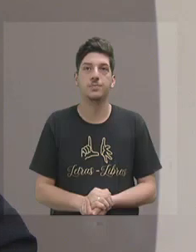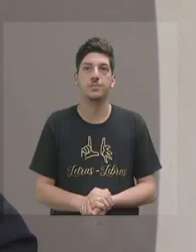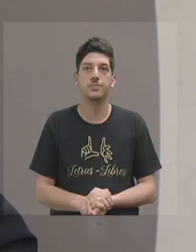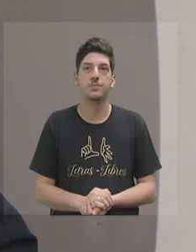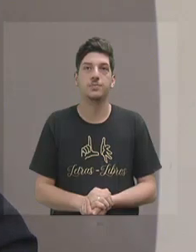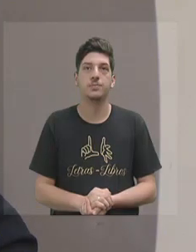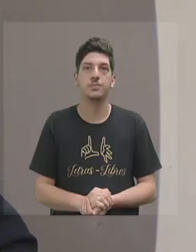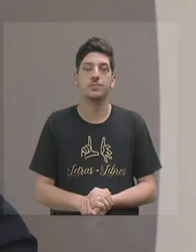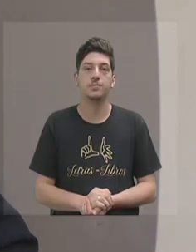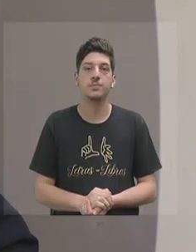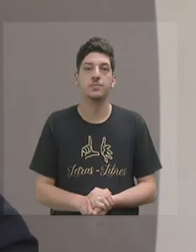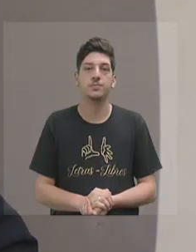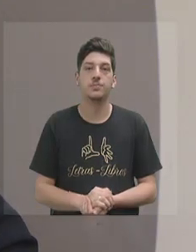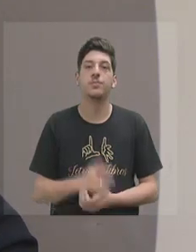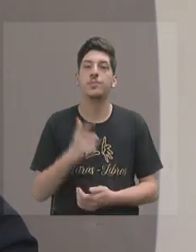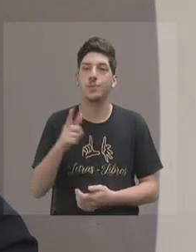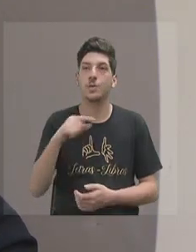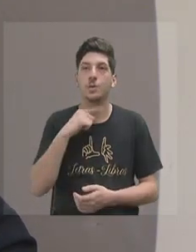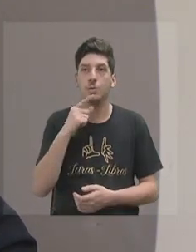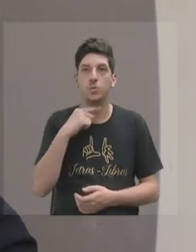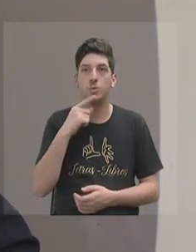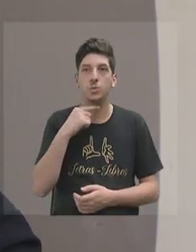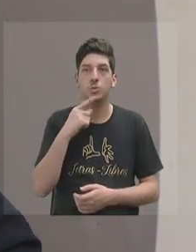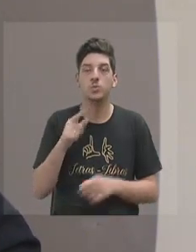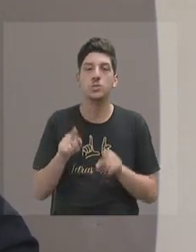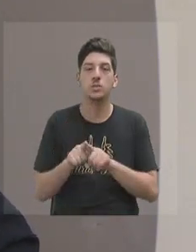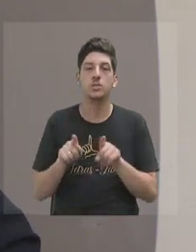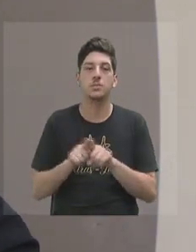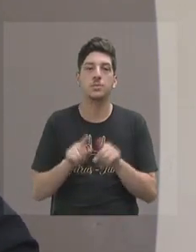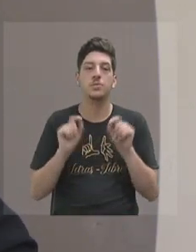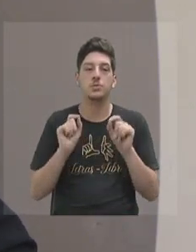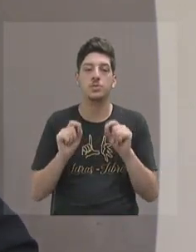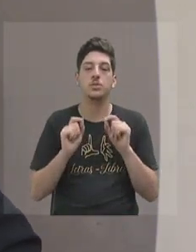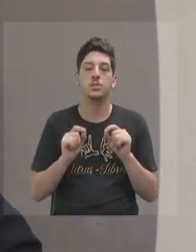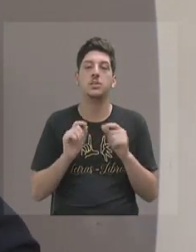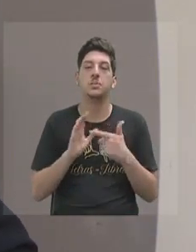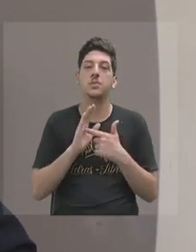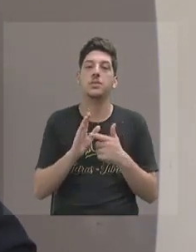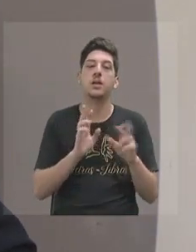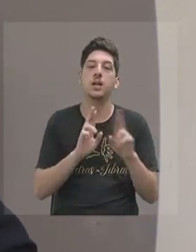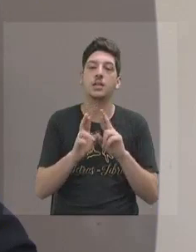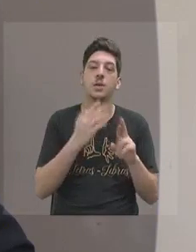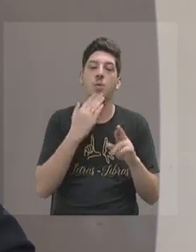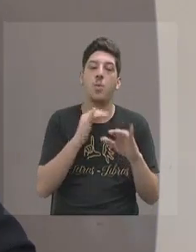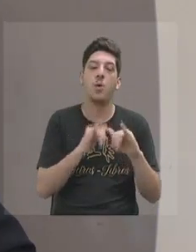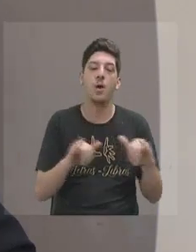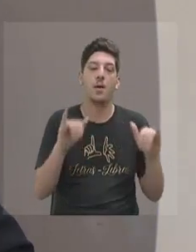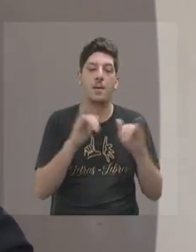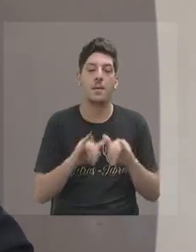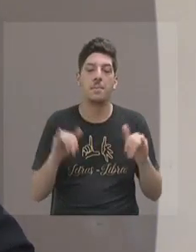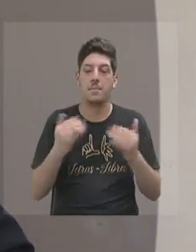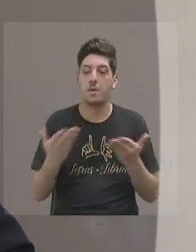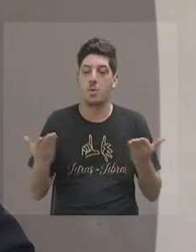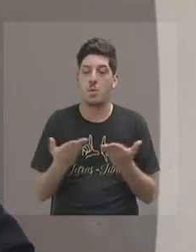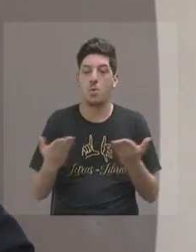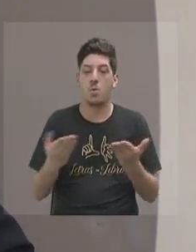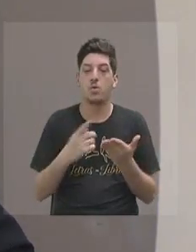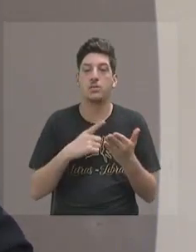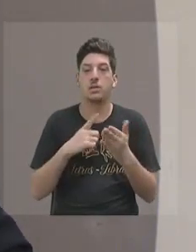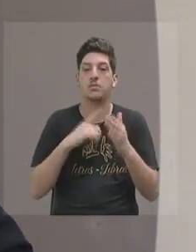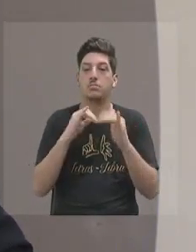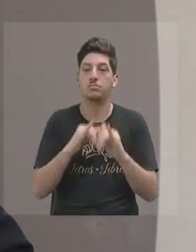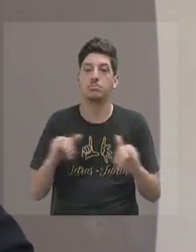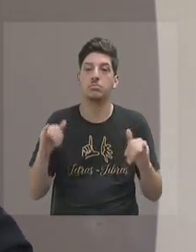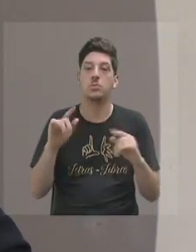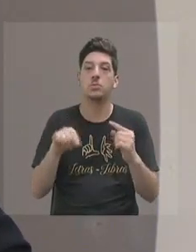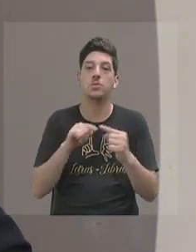Bem, um outro questionamento que foi feito nas ênfases era para falar da relação de quais as campanhas estão atualmente sendo veiculadas para ajudar na